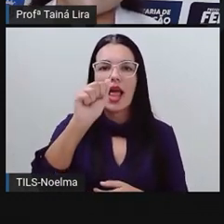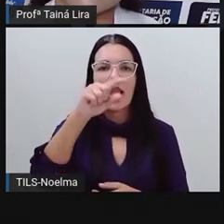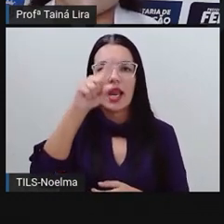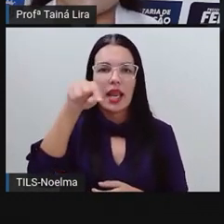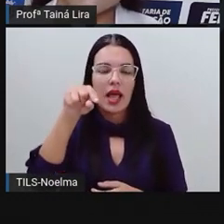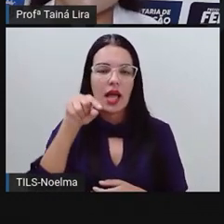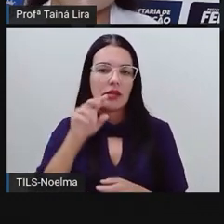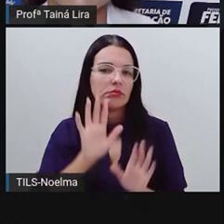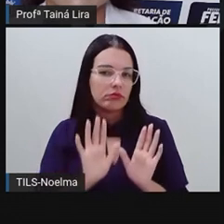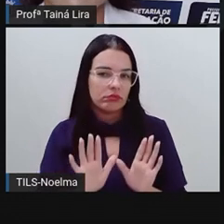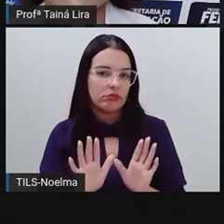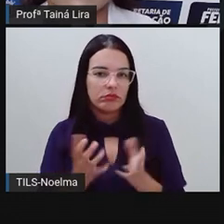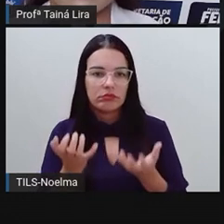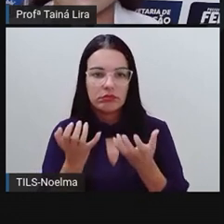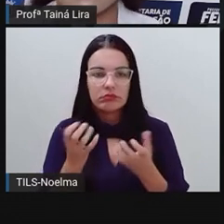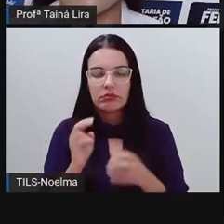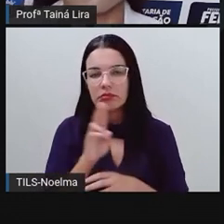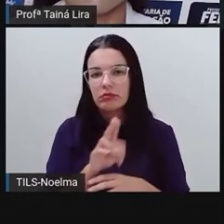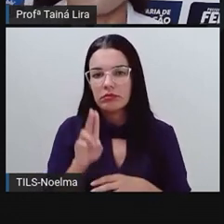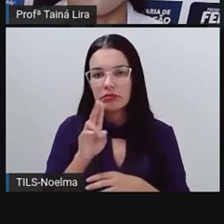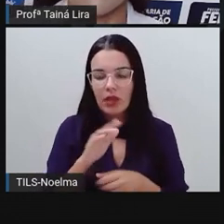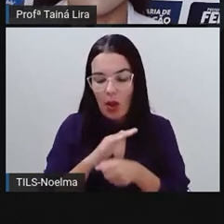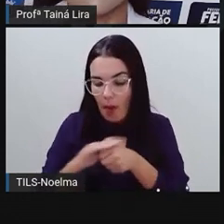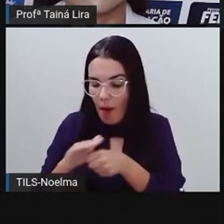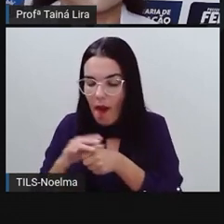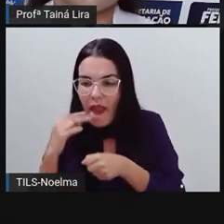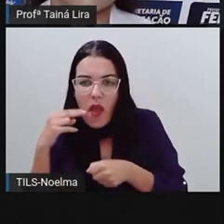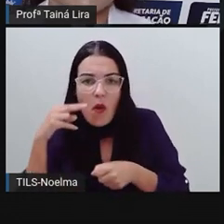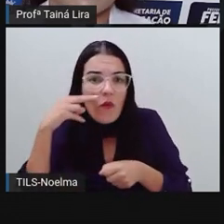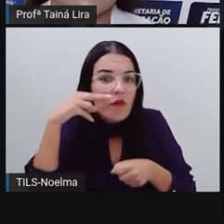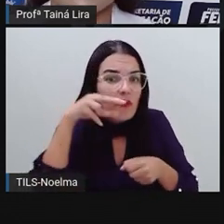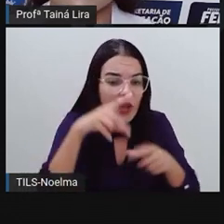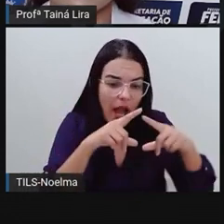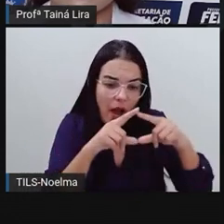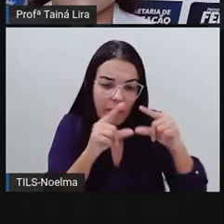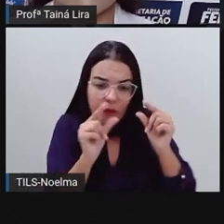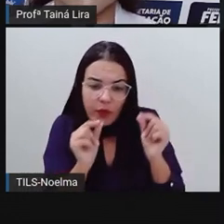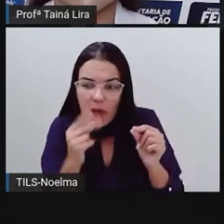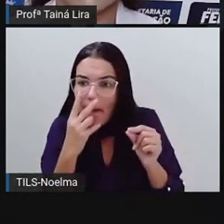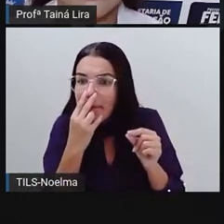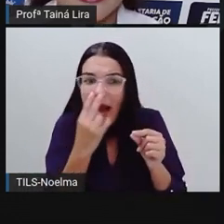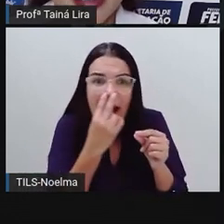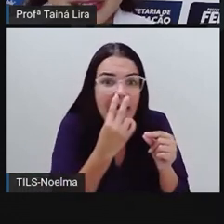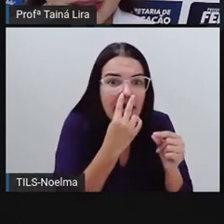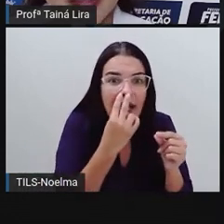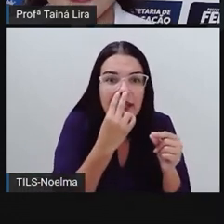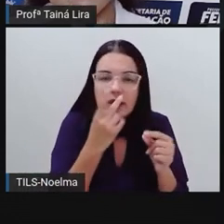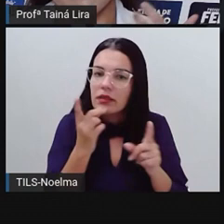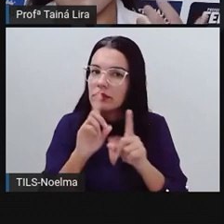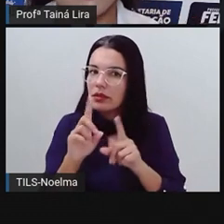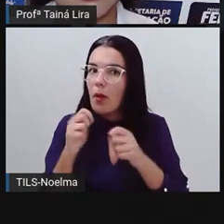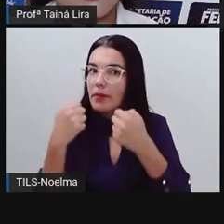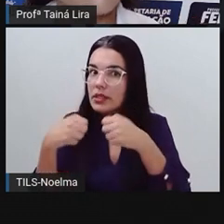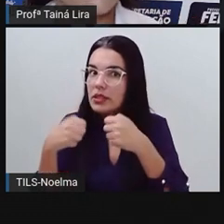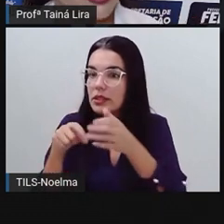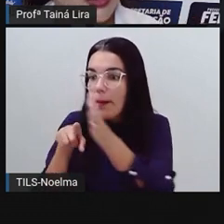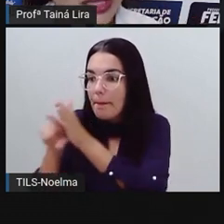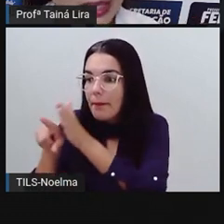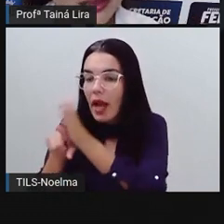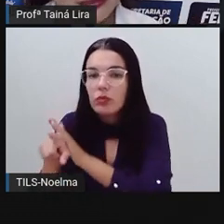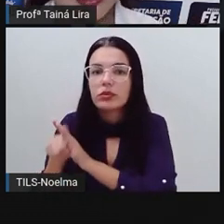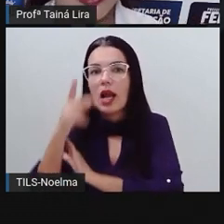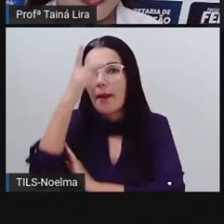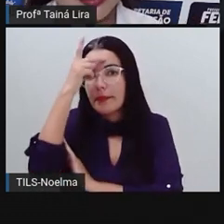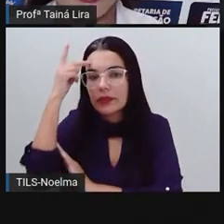utilizar ali hortelã. E aí eu vi uma folhinha ali que é muito parecida. Então, ter certeza. Perguntar alguém, ó, isso aqui é